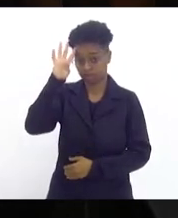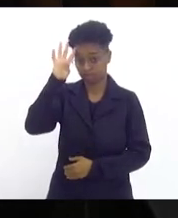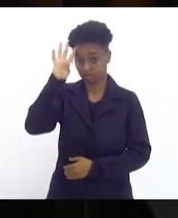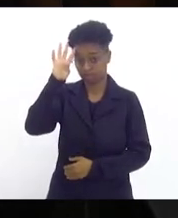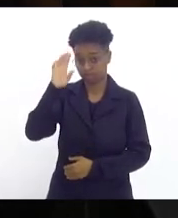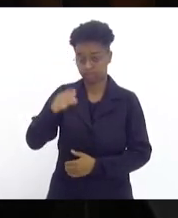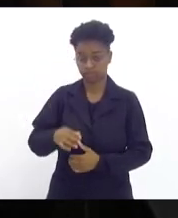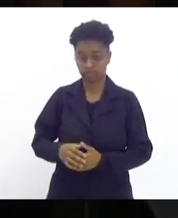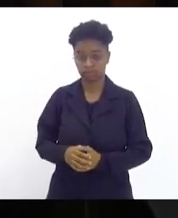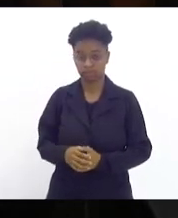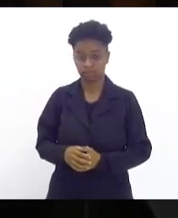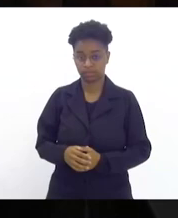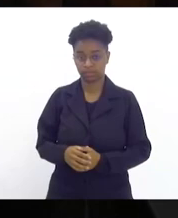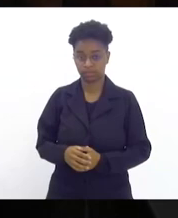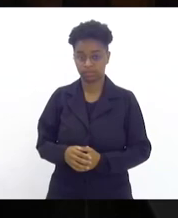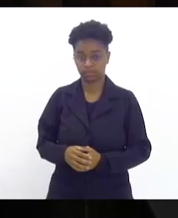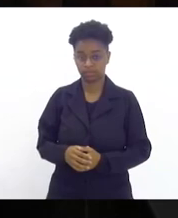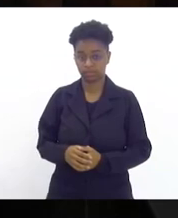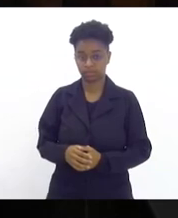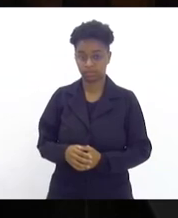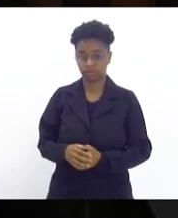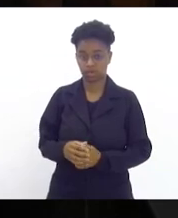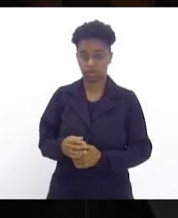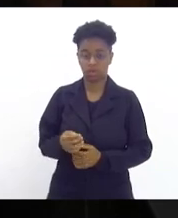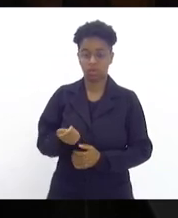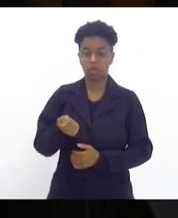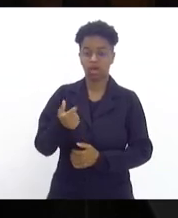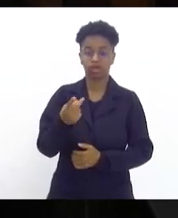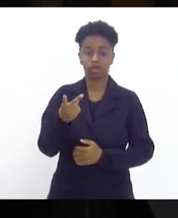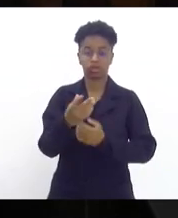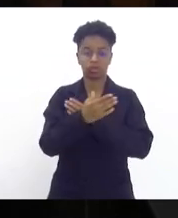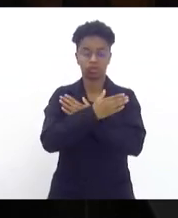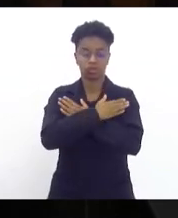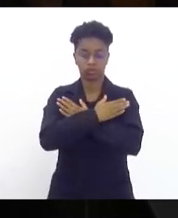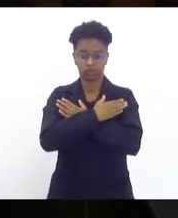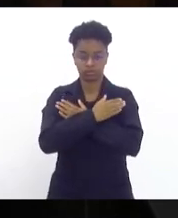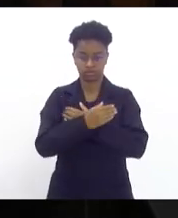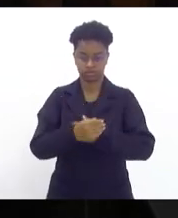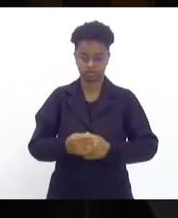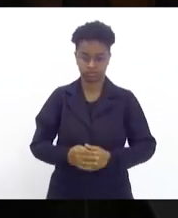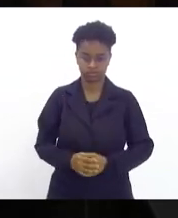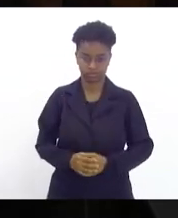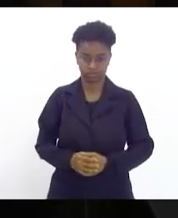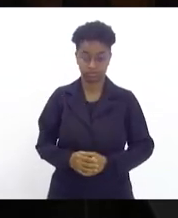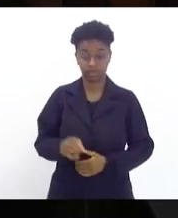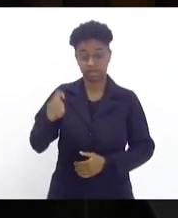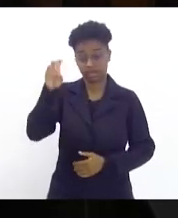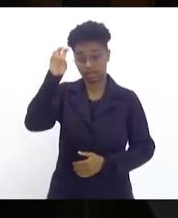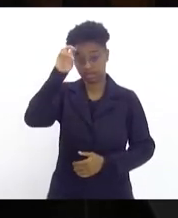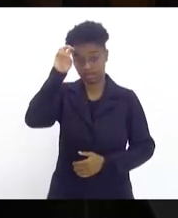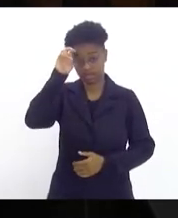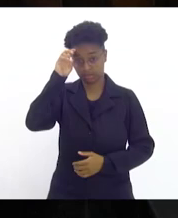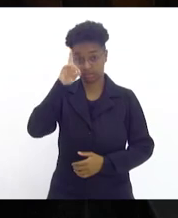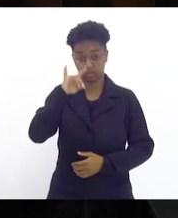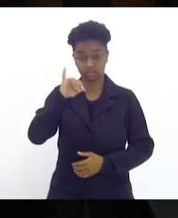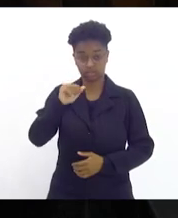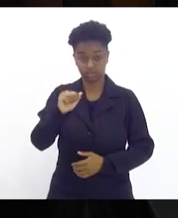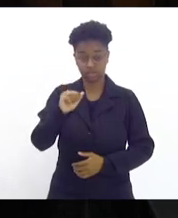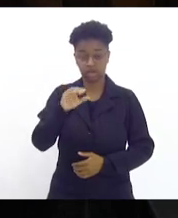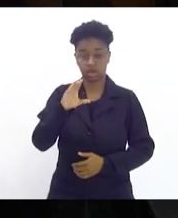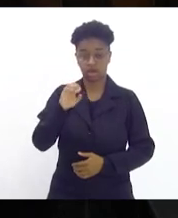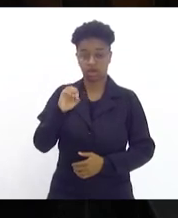vésperas de dois pontos facultativos. Quinta-feira, dia de Corpus Christi,